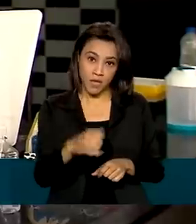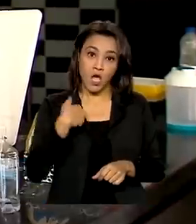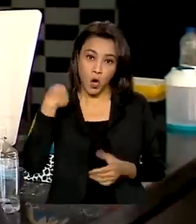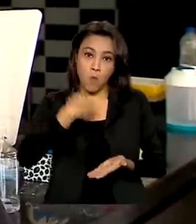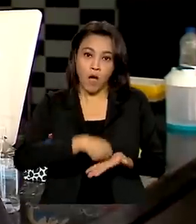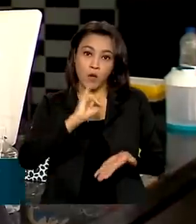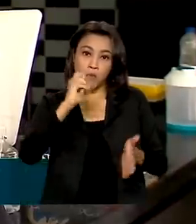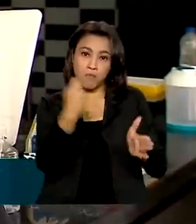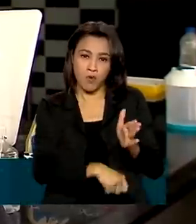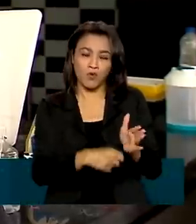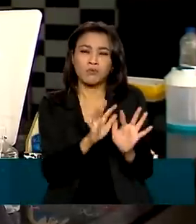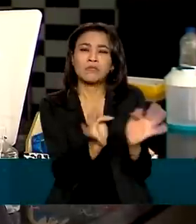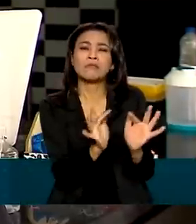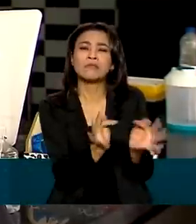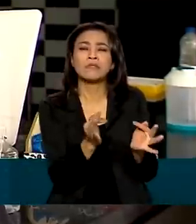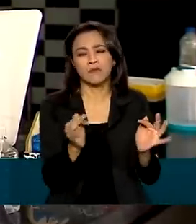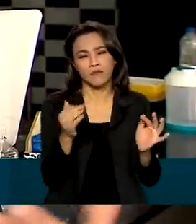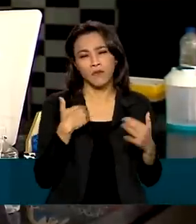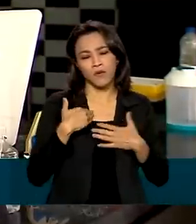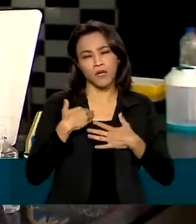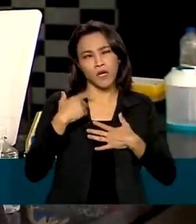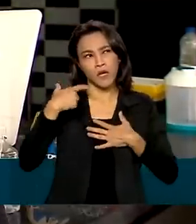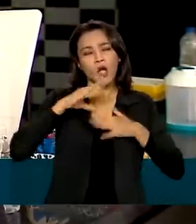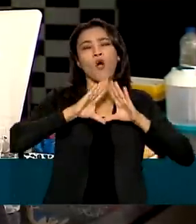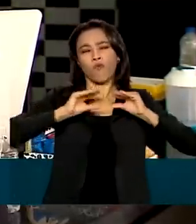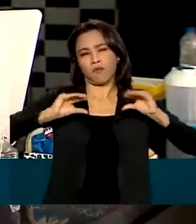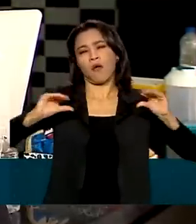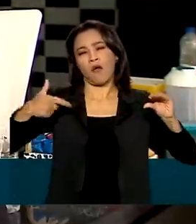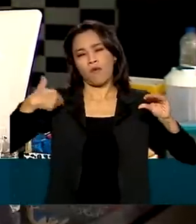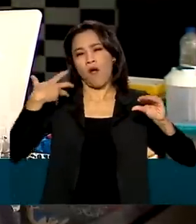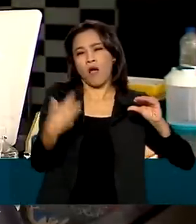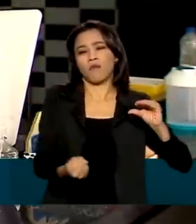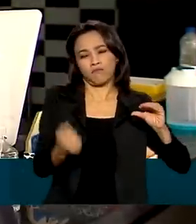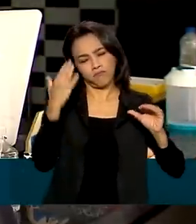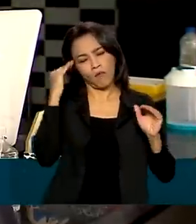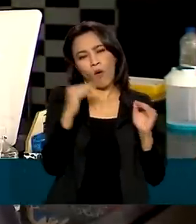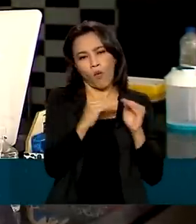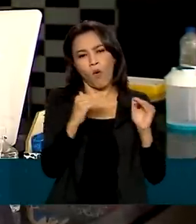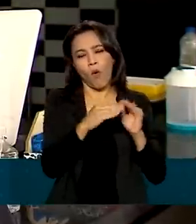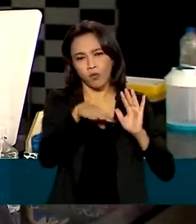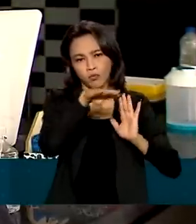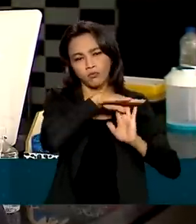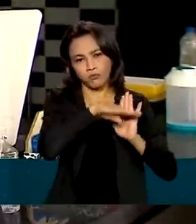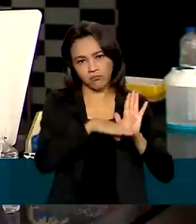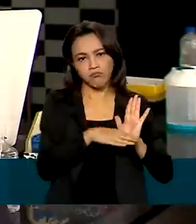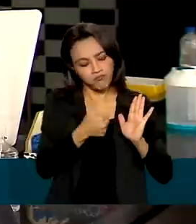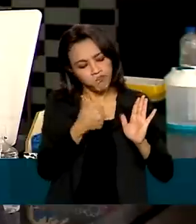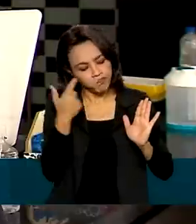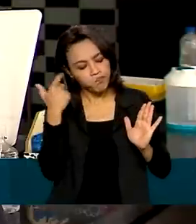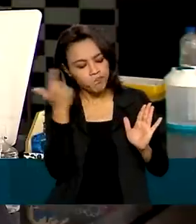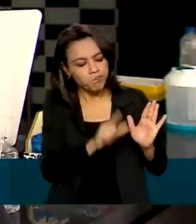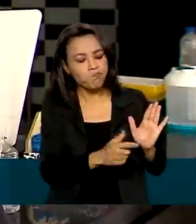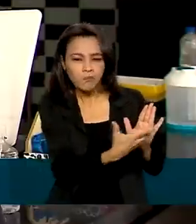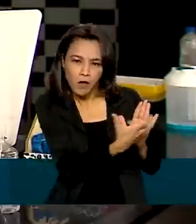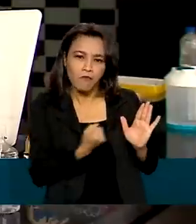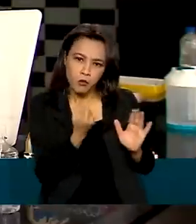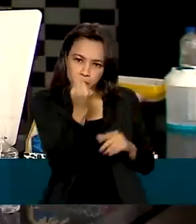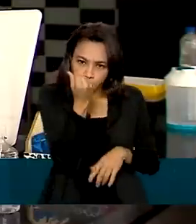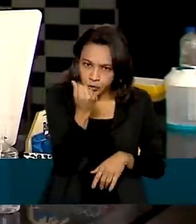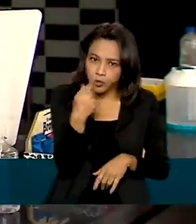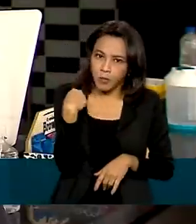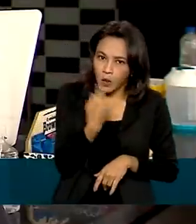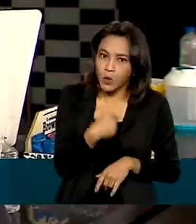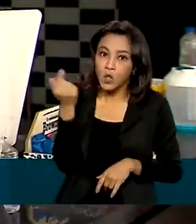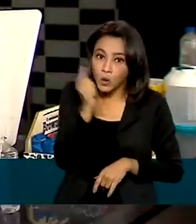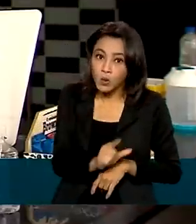tranquilo. A gente aderiu ao programa, a gente entrou lá, viu quanto que tinha disponível, aderiu e o dinheiro realmente veio para a gente. A